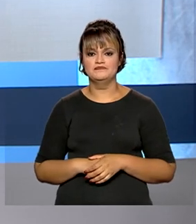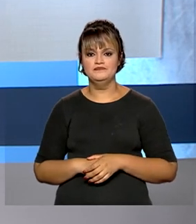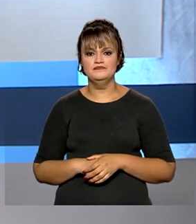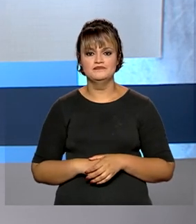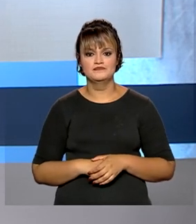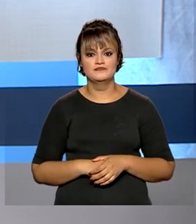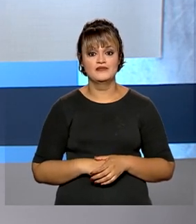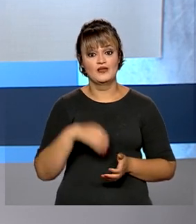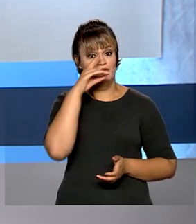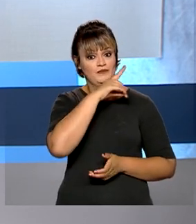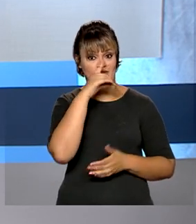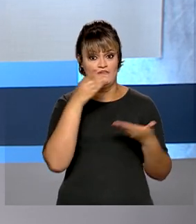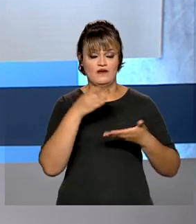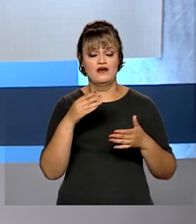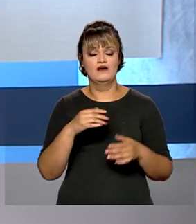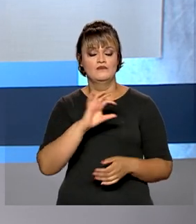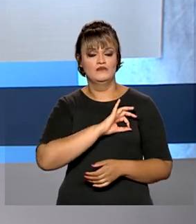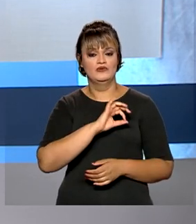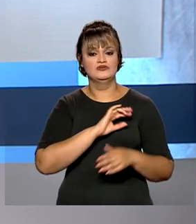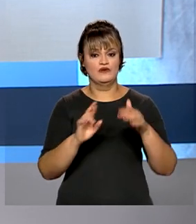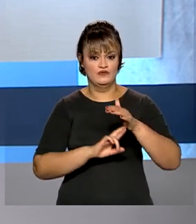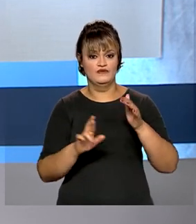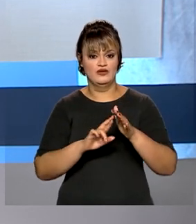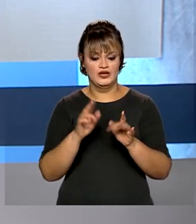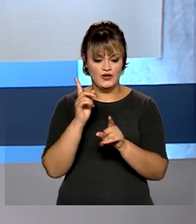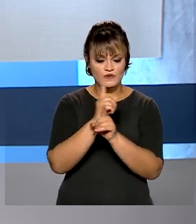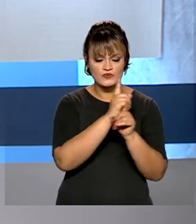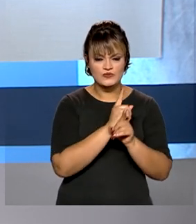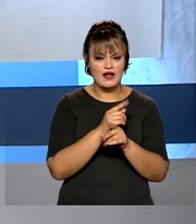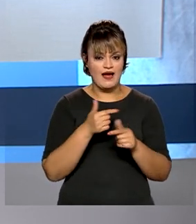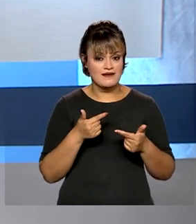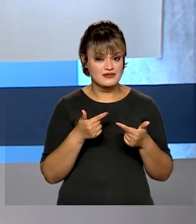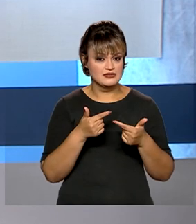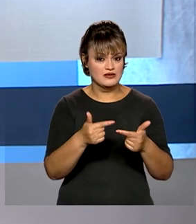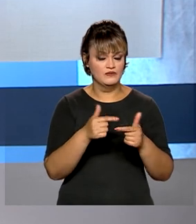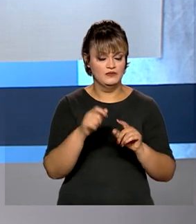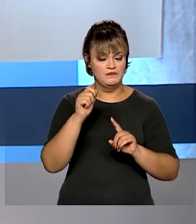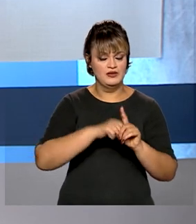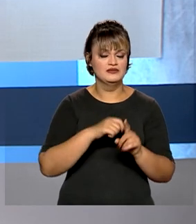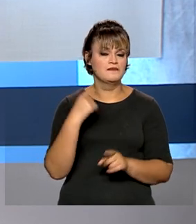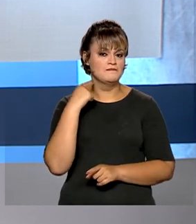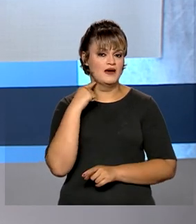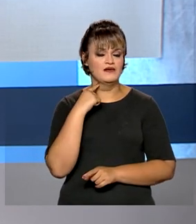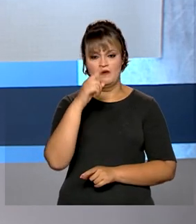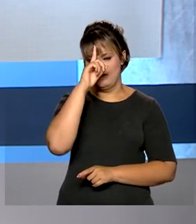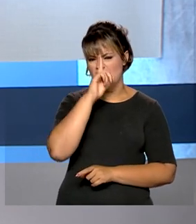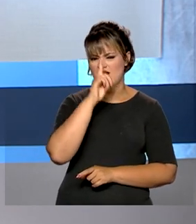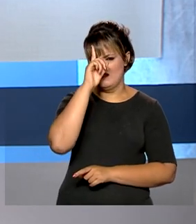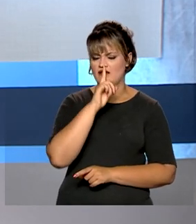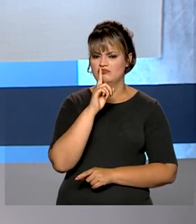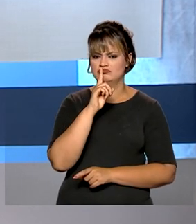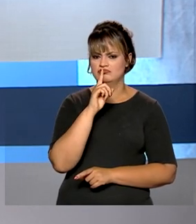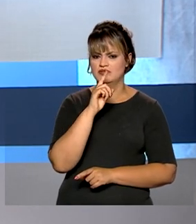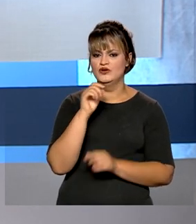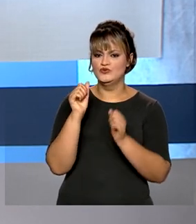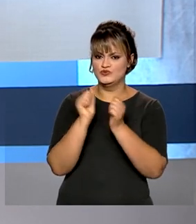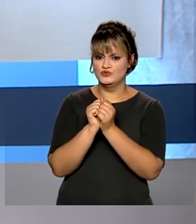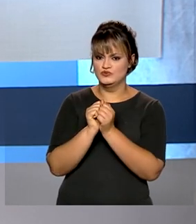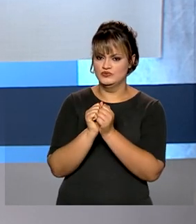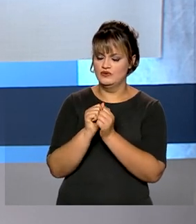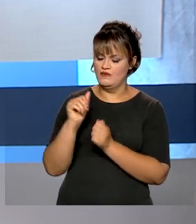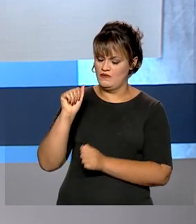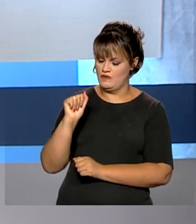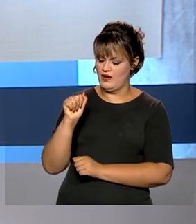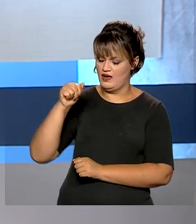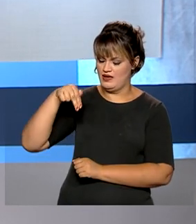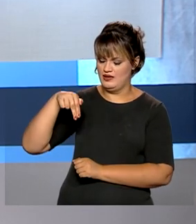E neste domingo, a Polícia Rodoviária Federal deu início à campanha Maio Amarelo. A iniciativa, integrada com a NTT, a